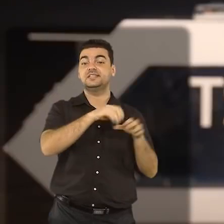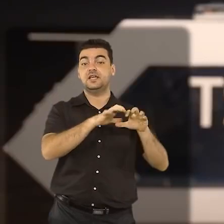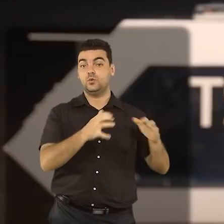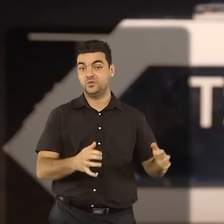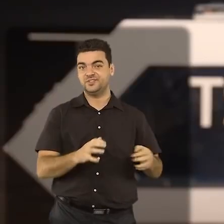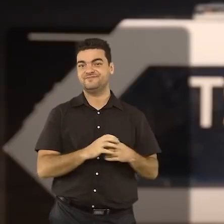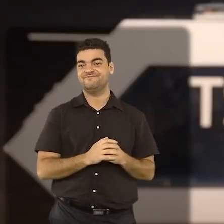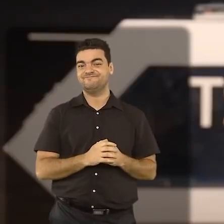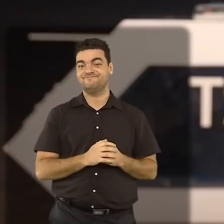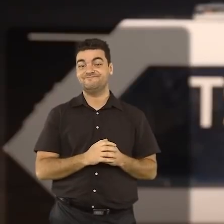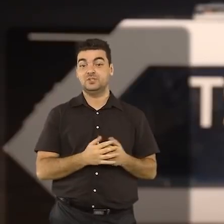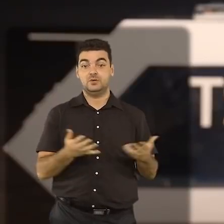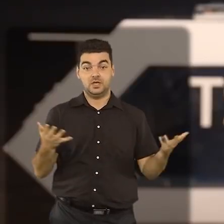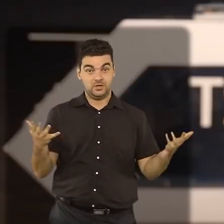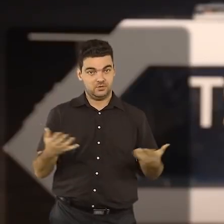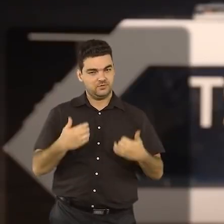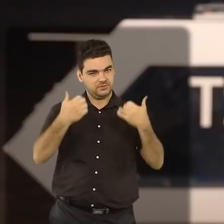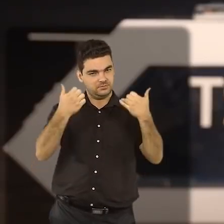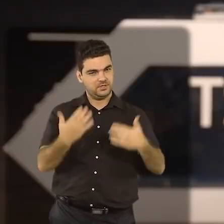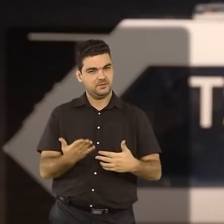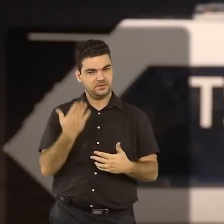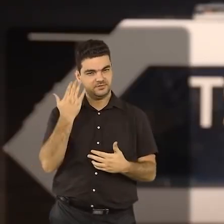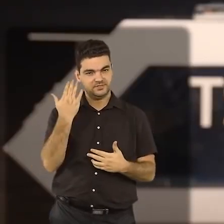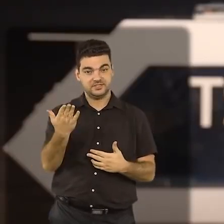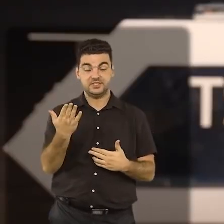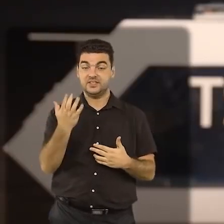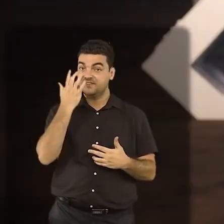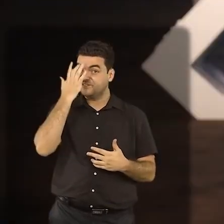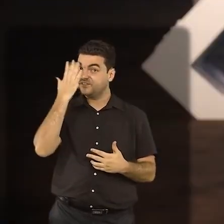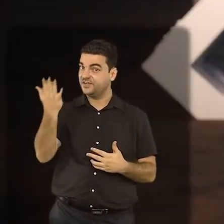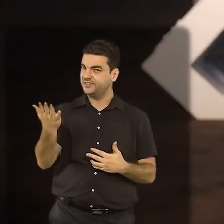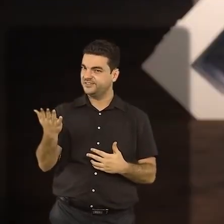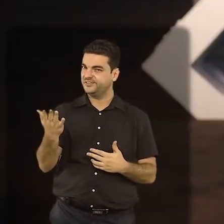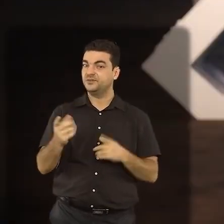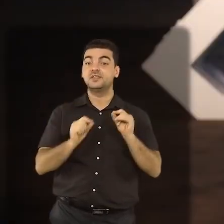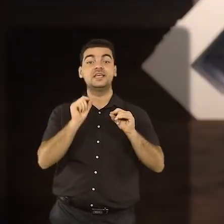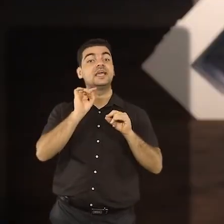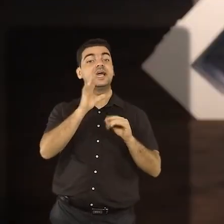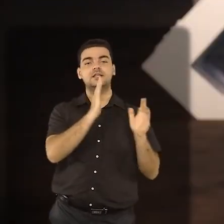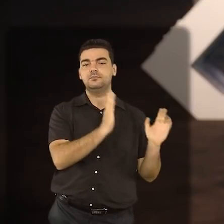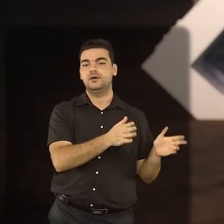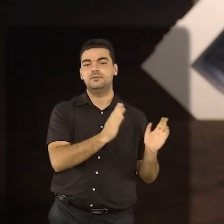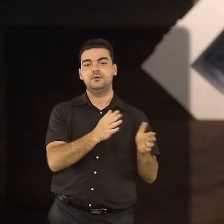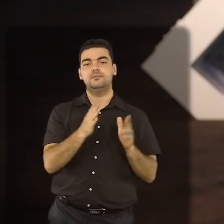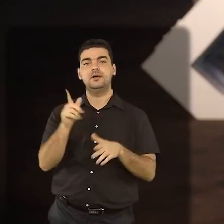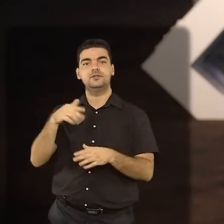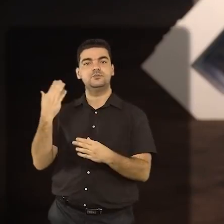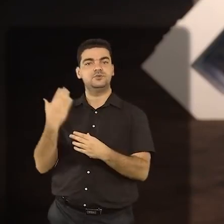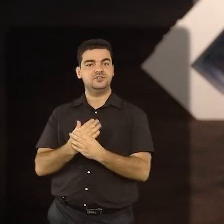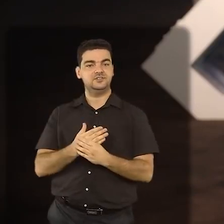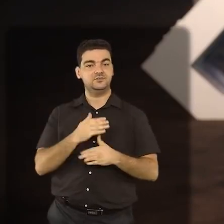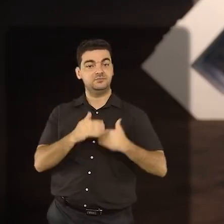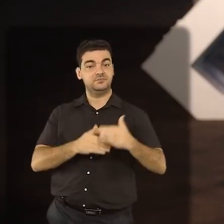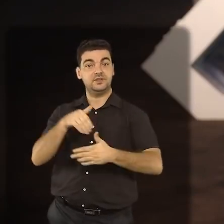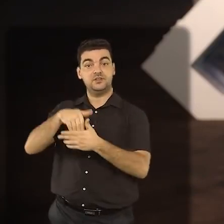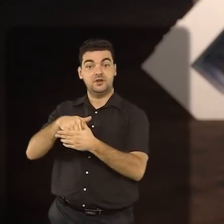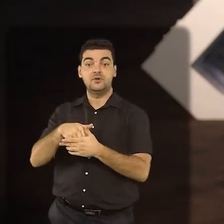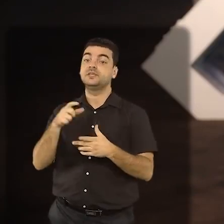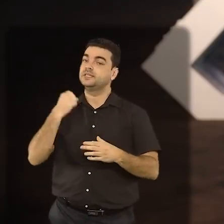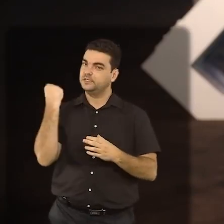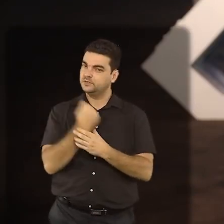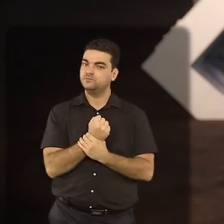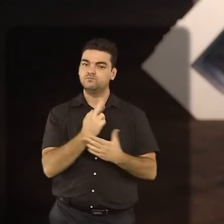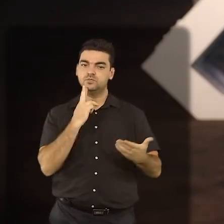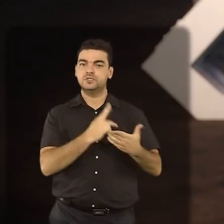feito. Estou aqui hoje para explicar, de forma simples, cada passo desse processo que assegura que os